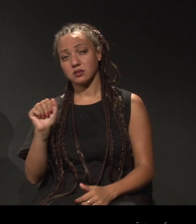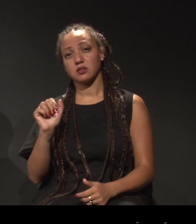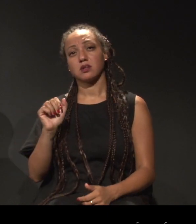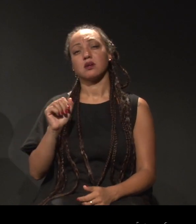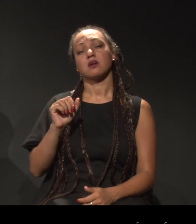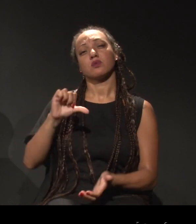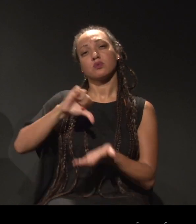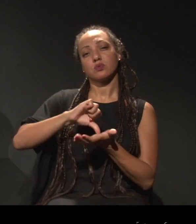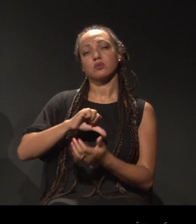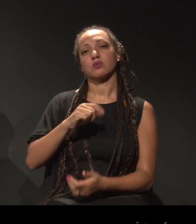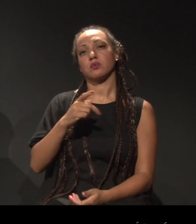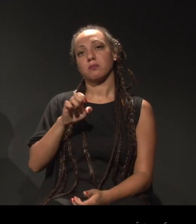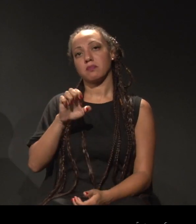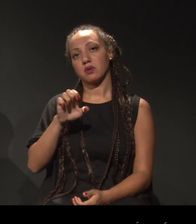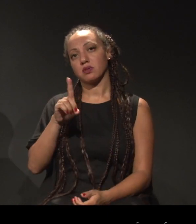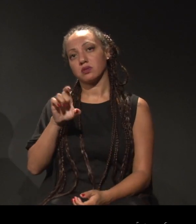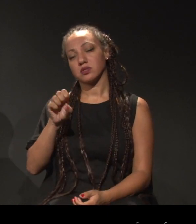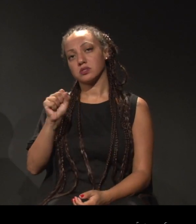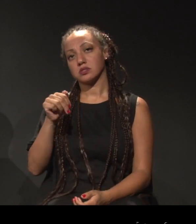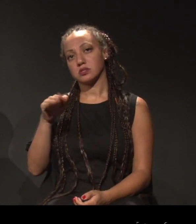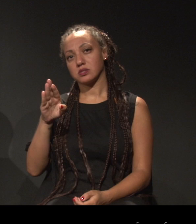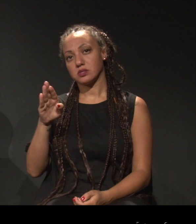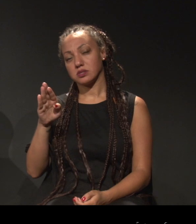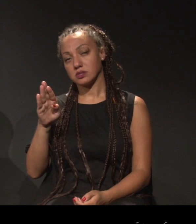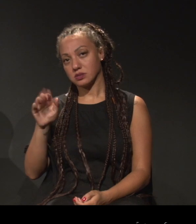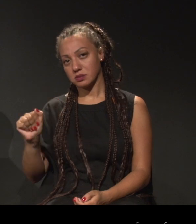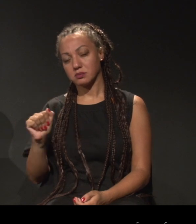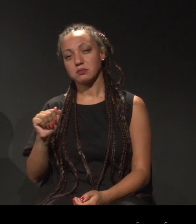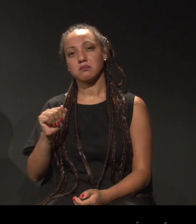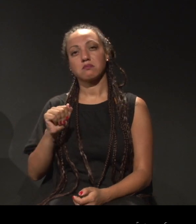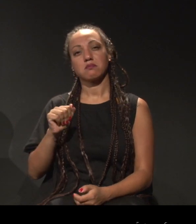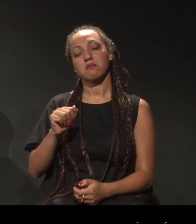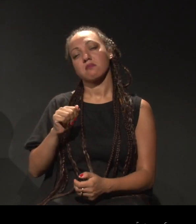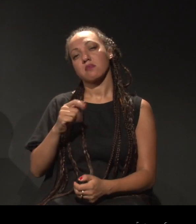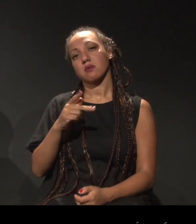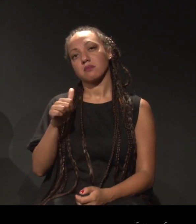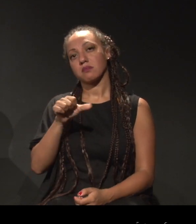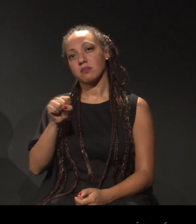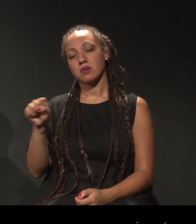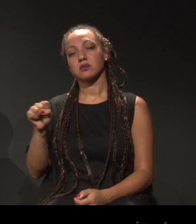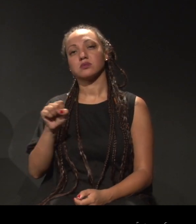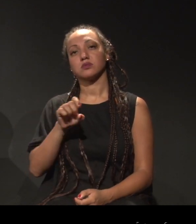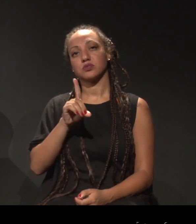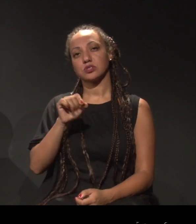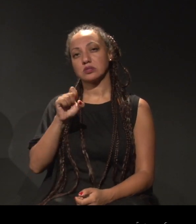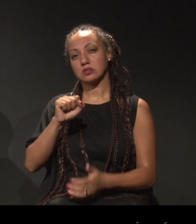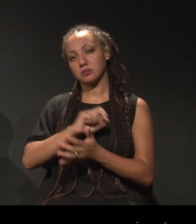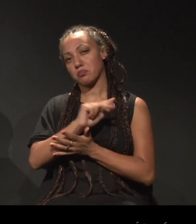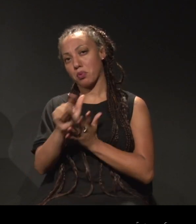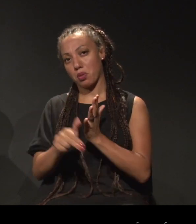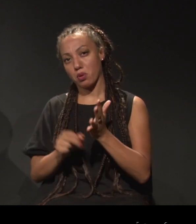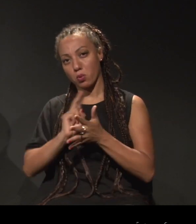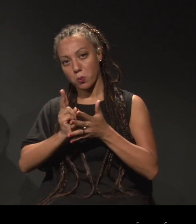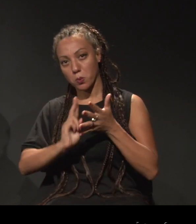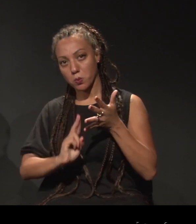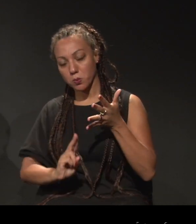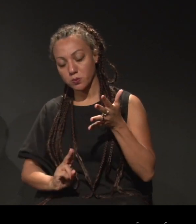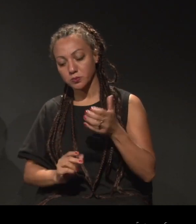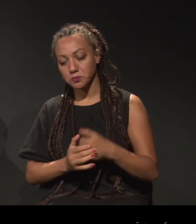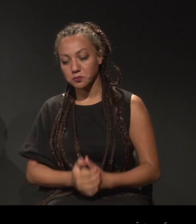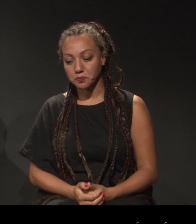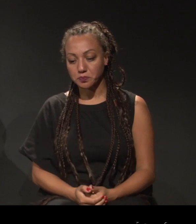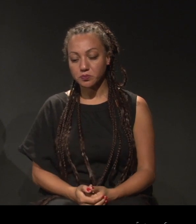Zamba, Núcleo Vênus Negra, Ouvindo Passos, Cia de Dança, TF Style e Ascara Manzini. E eu quero também pedir